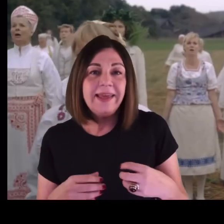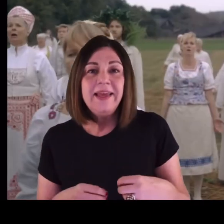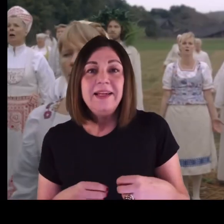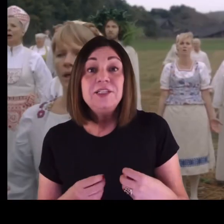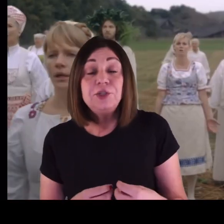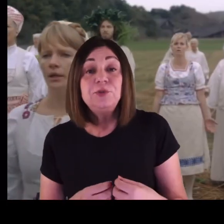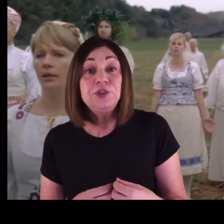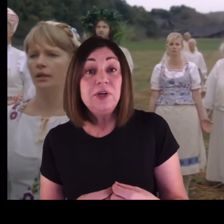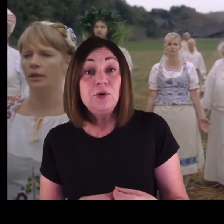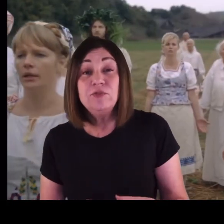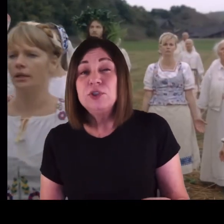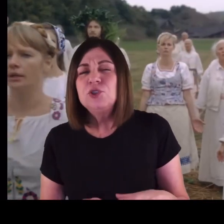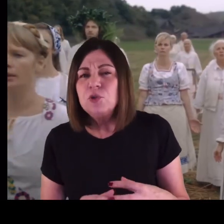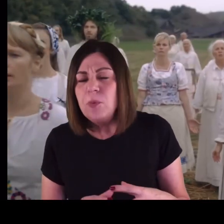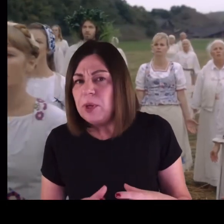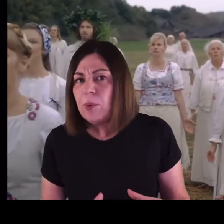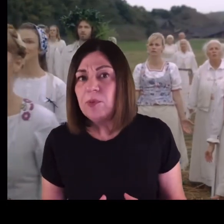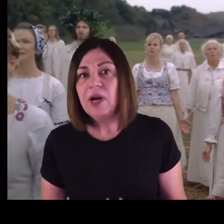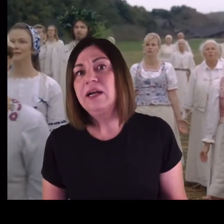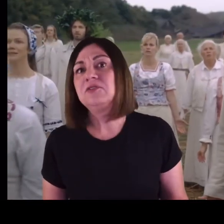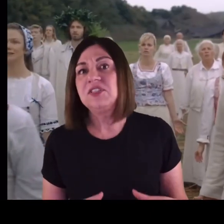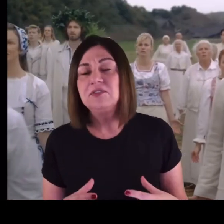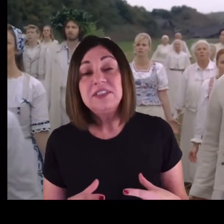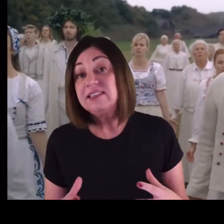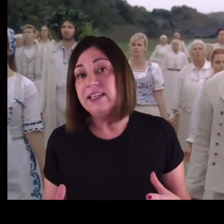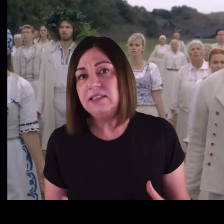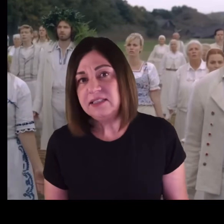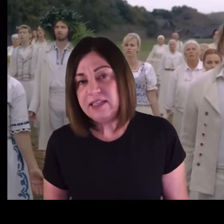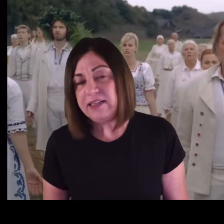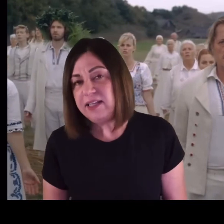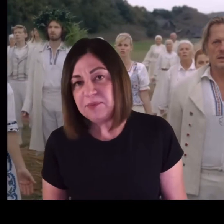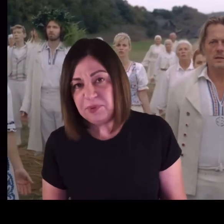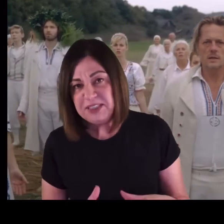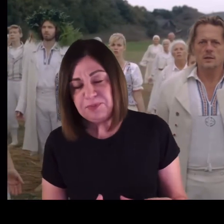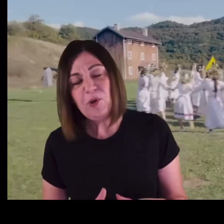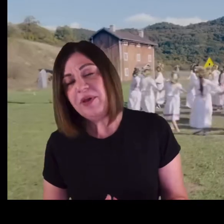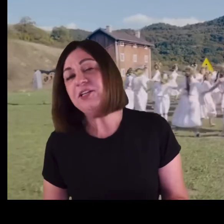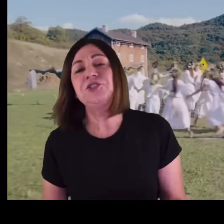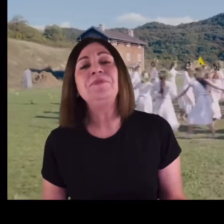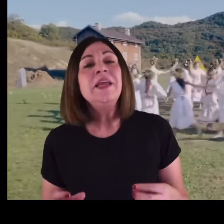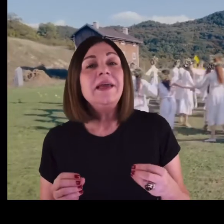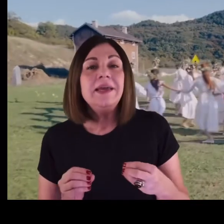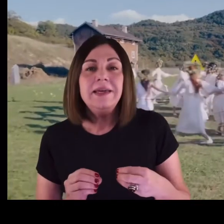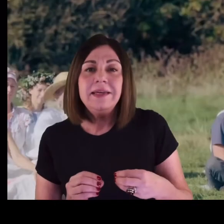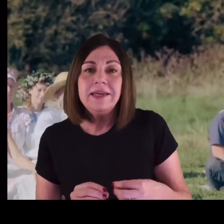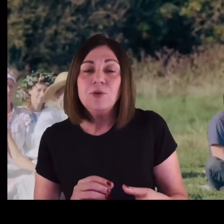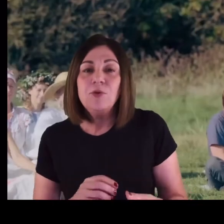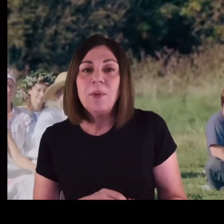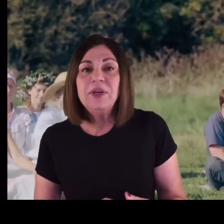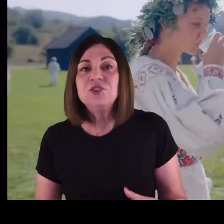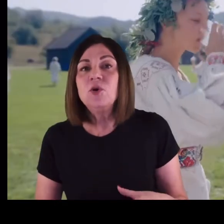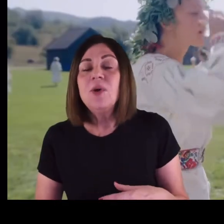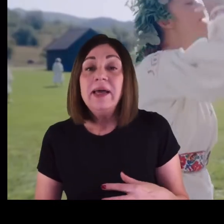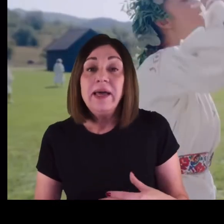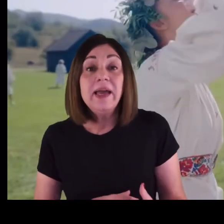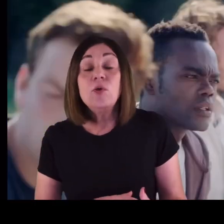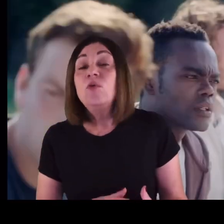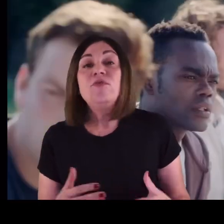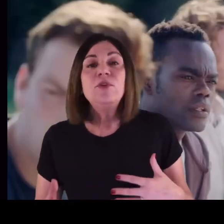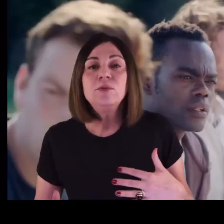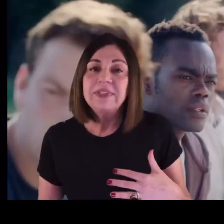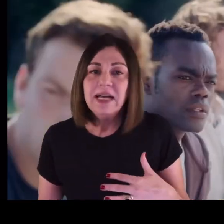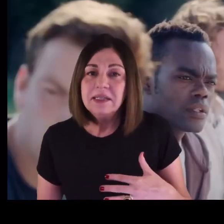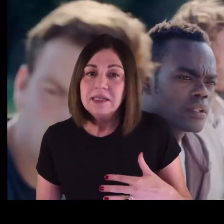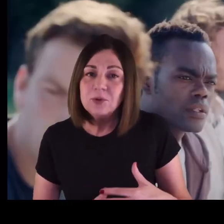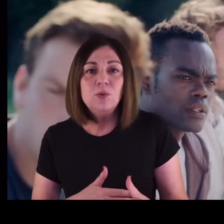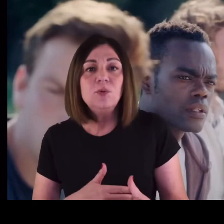aquele tipo de terror que foi super popular nos anos 60 e 70 principalmente, em que uma pessoa é